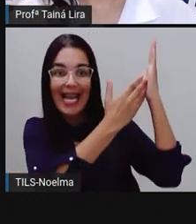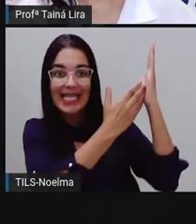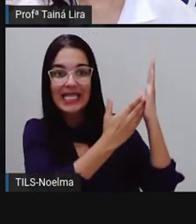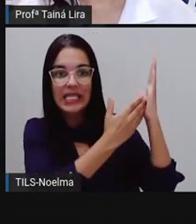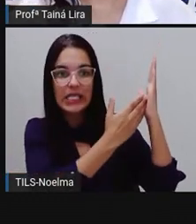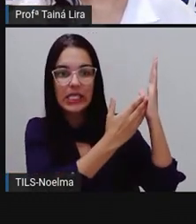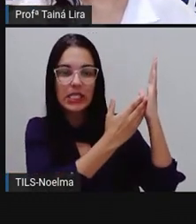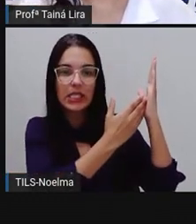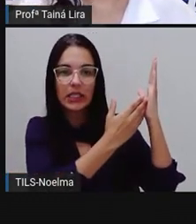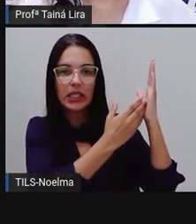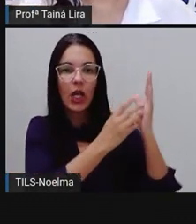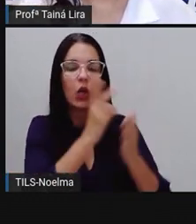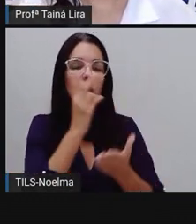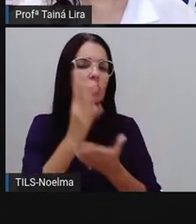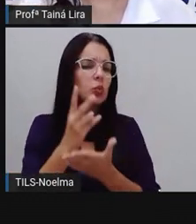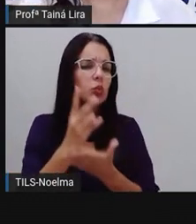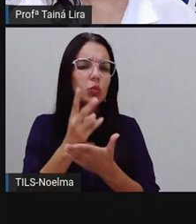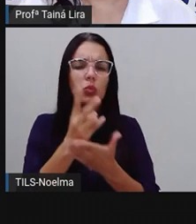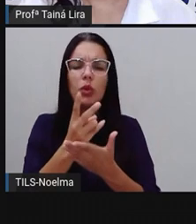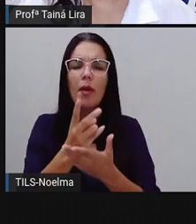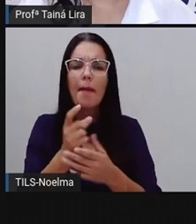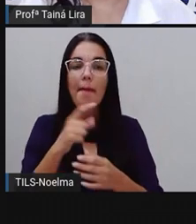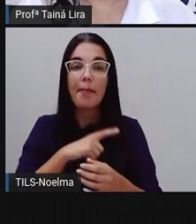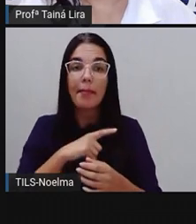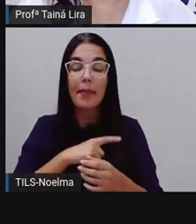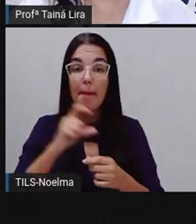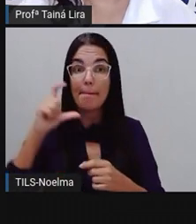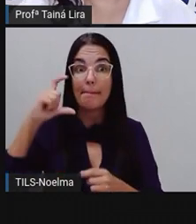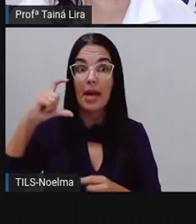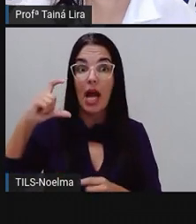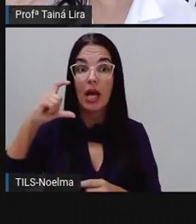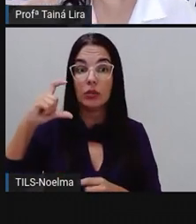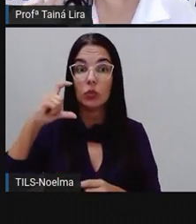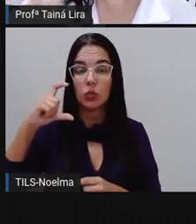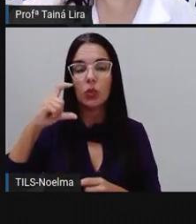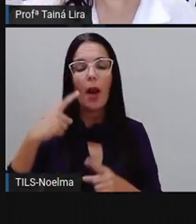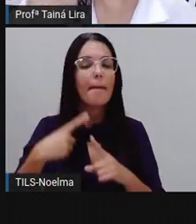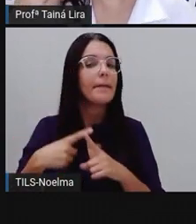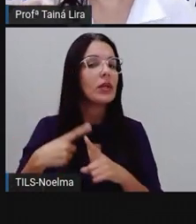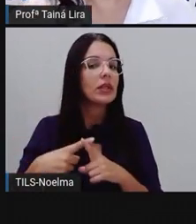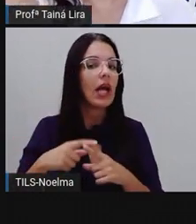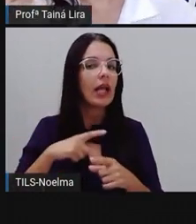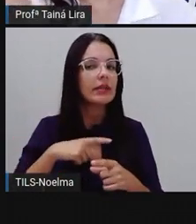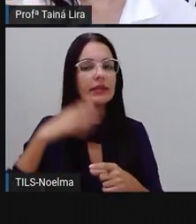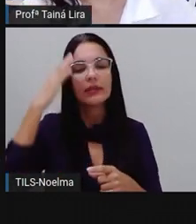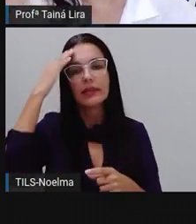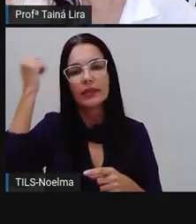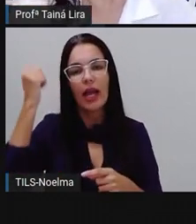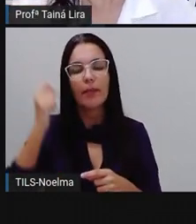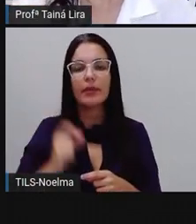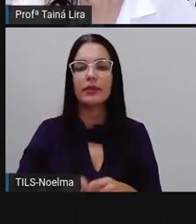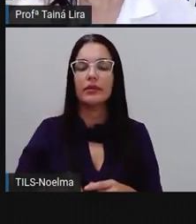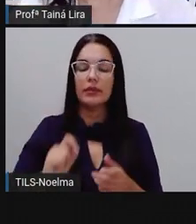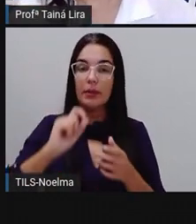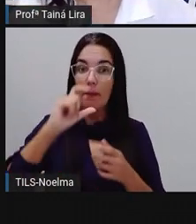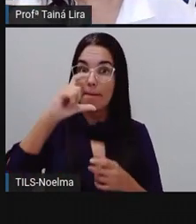Geralmente a Pró usa o alfabeto em bastão maiúsculo, porque vocês sabem que existem as letrinhas